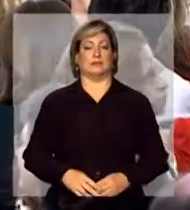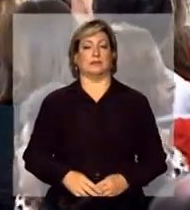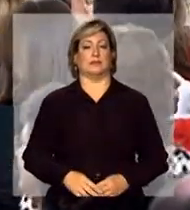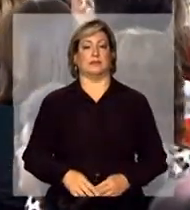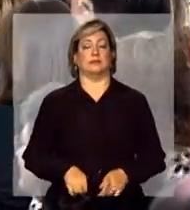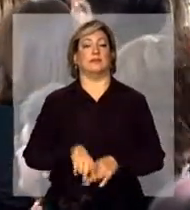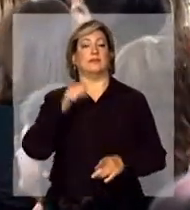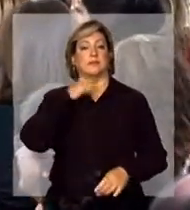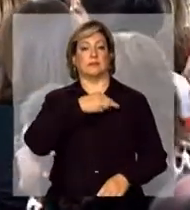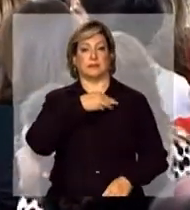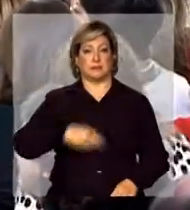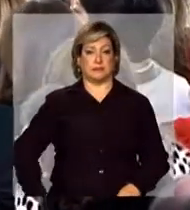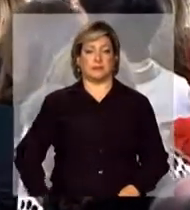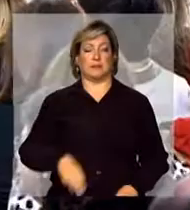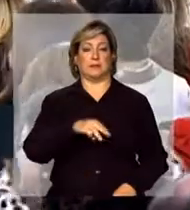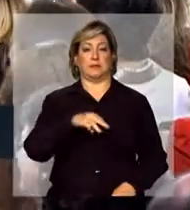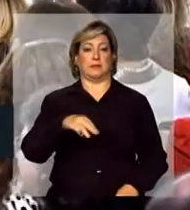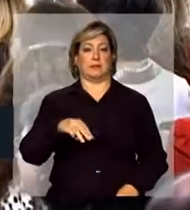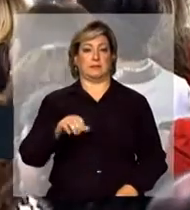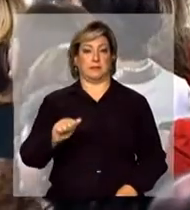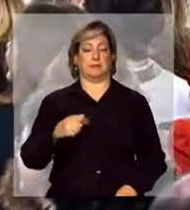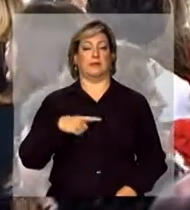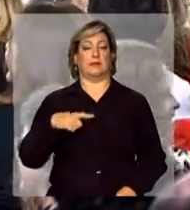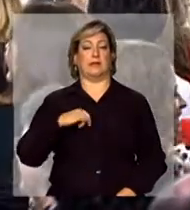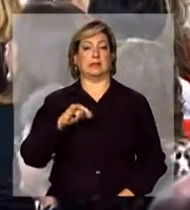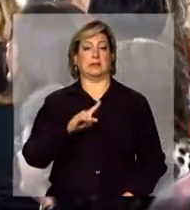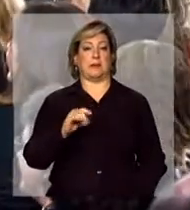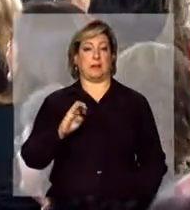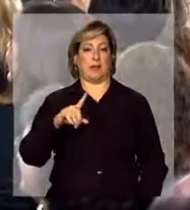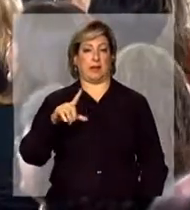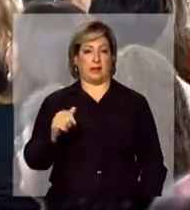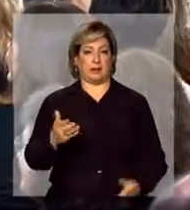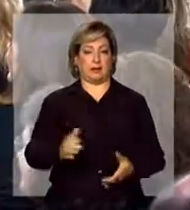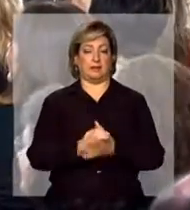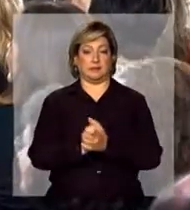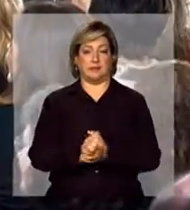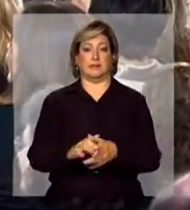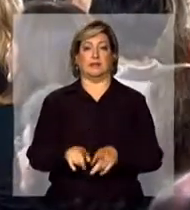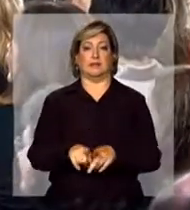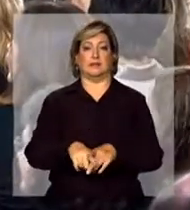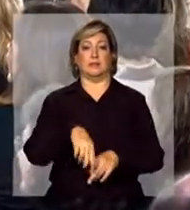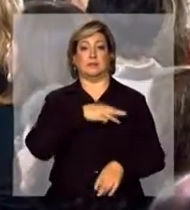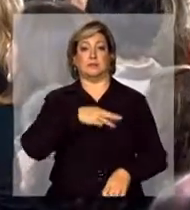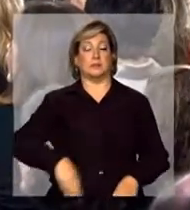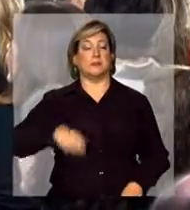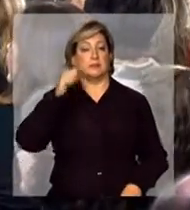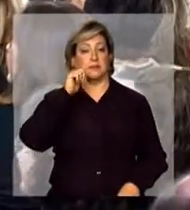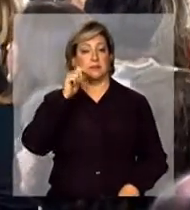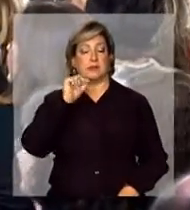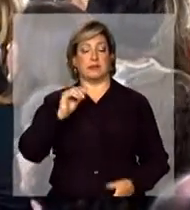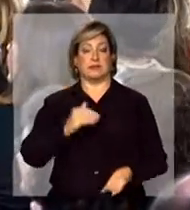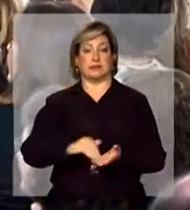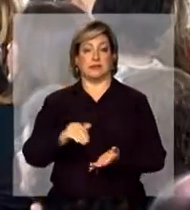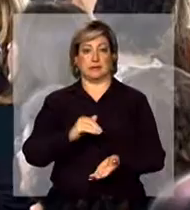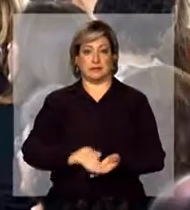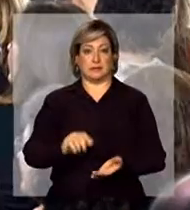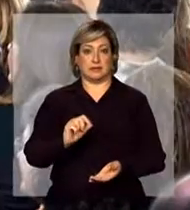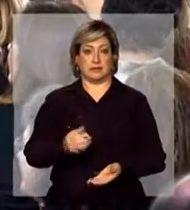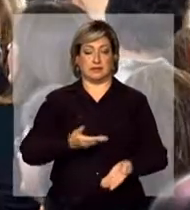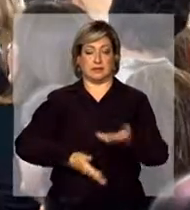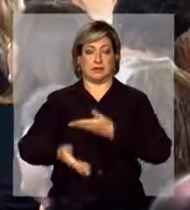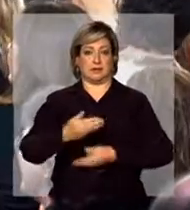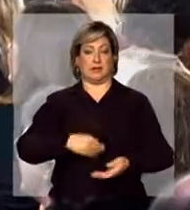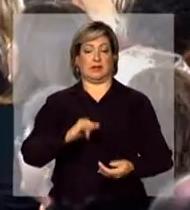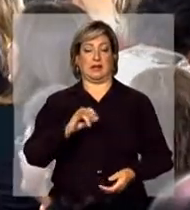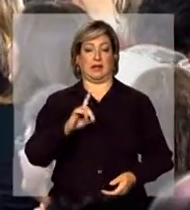a ministra do Meio Ambiente Isabela Teixeira, a ministra da Secretaria de Relações Institucionais e